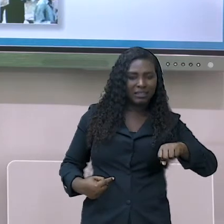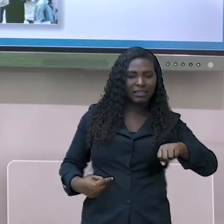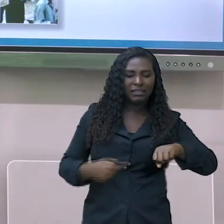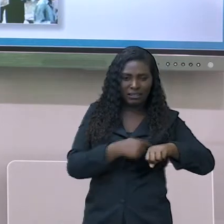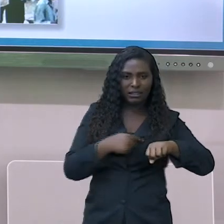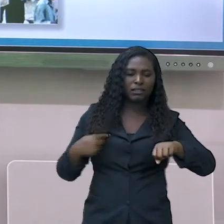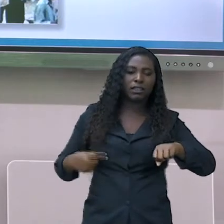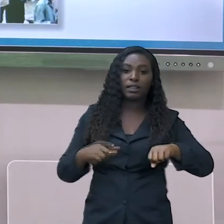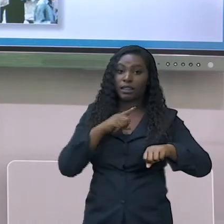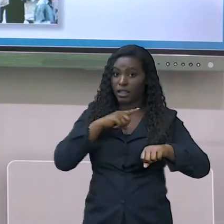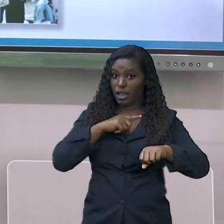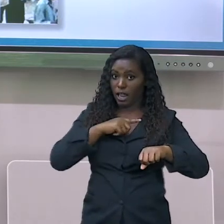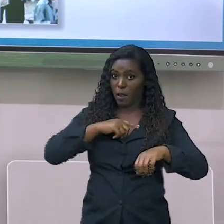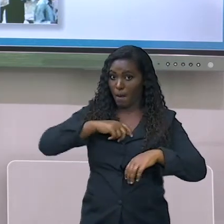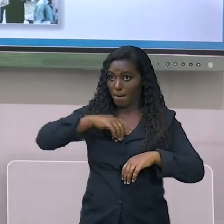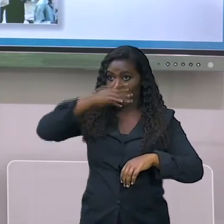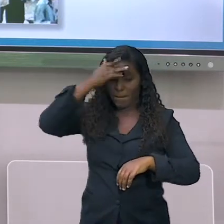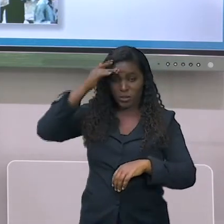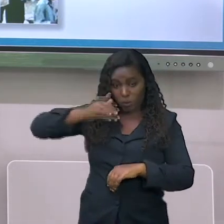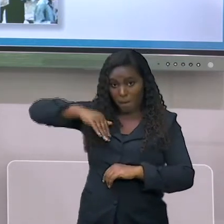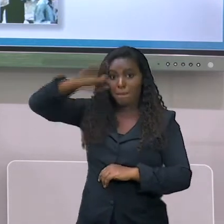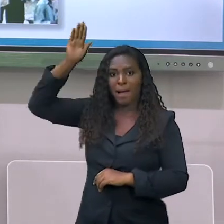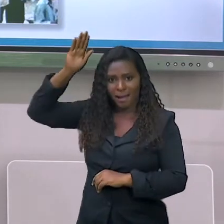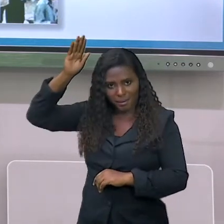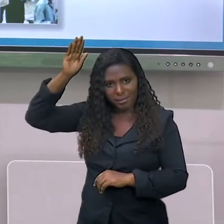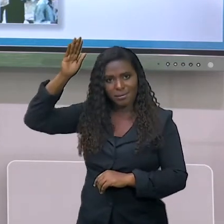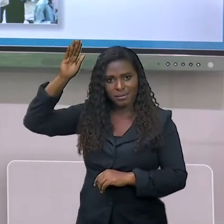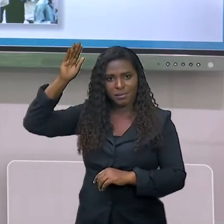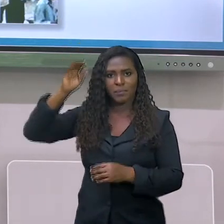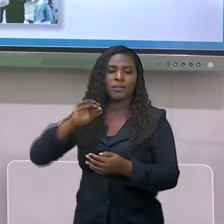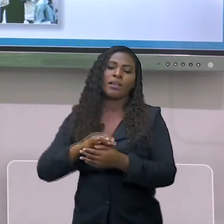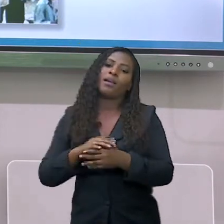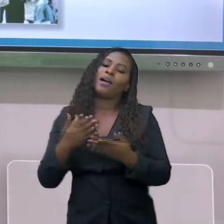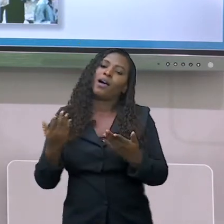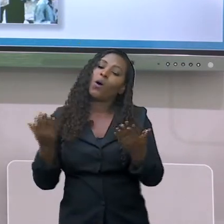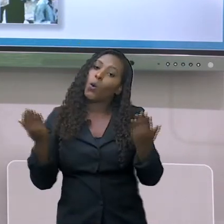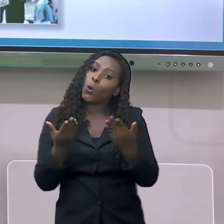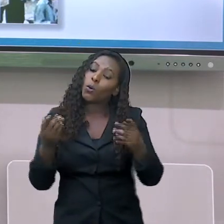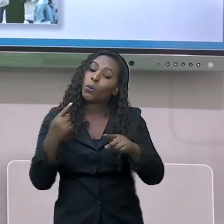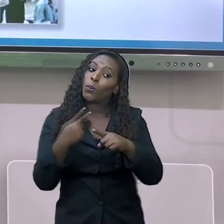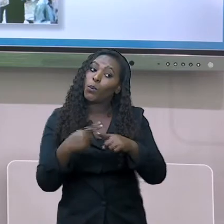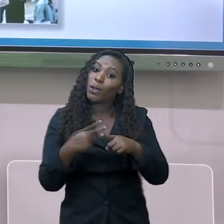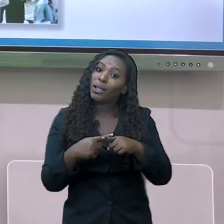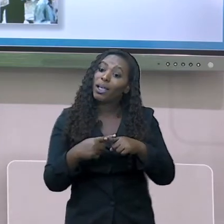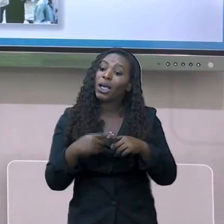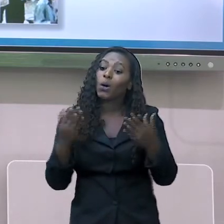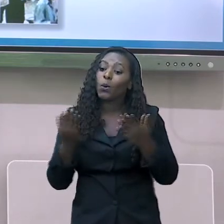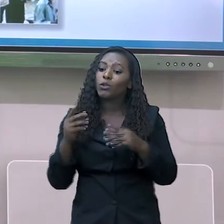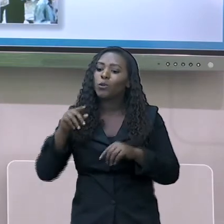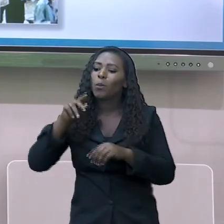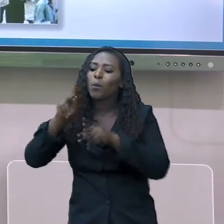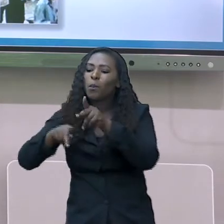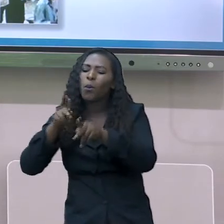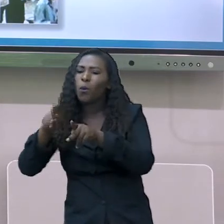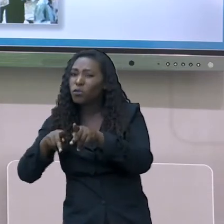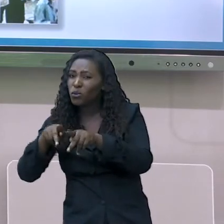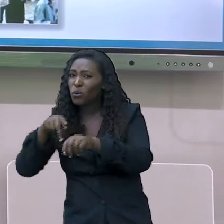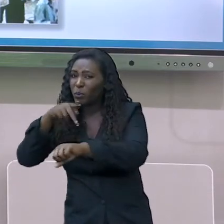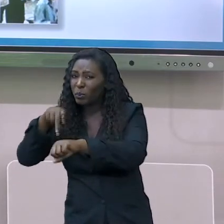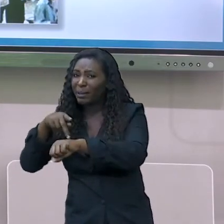a população da Índia hoje está crescendo mais do que a chinesa. Mas olha agora.